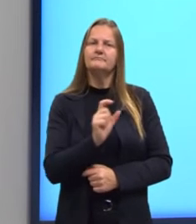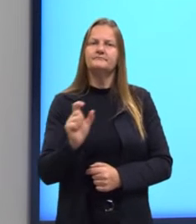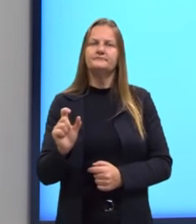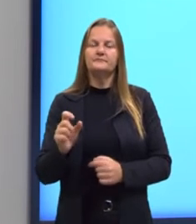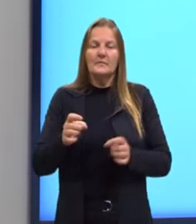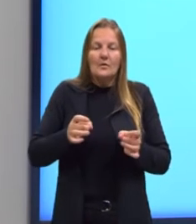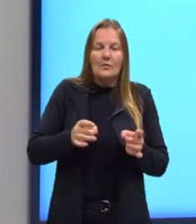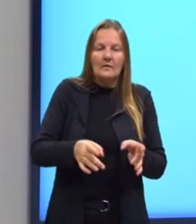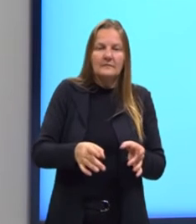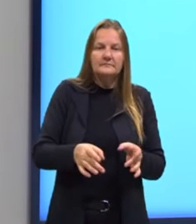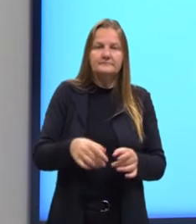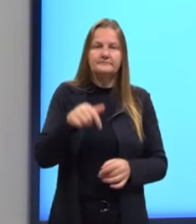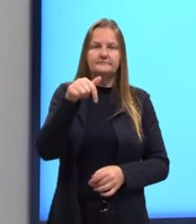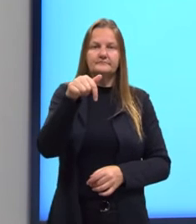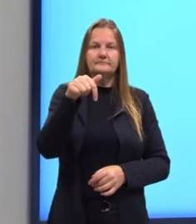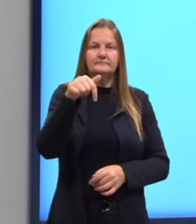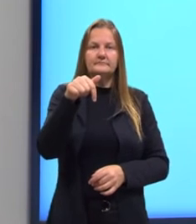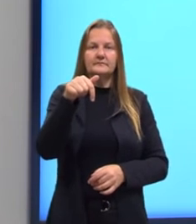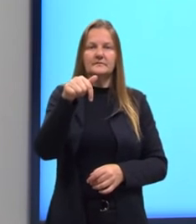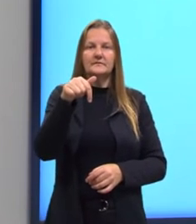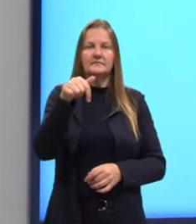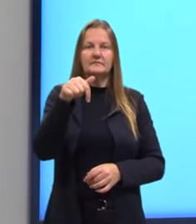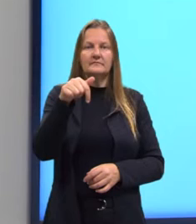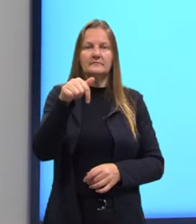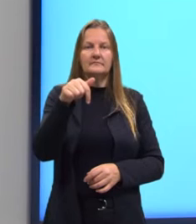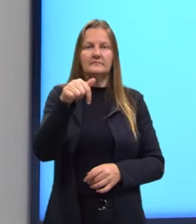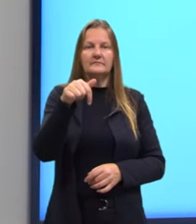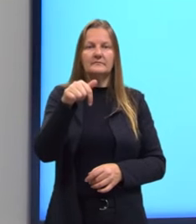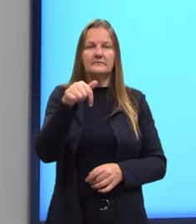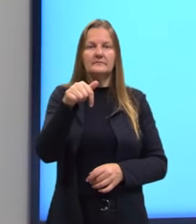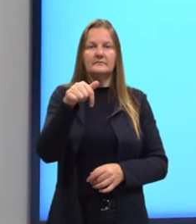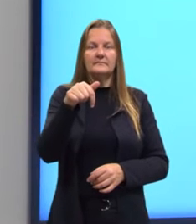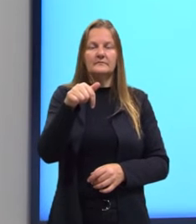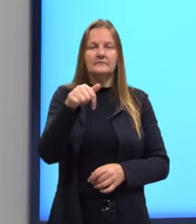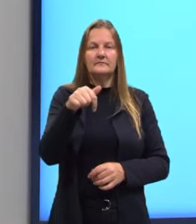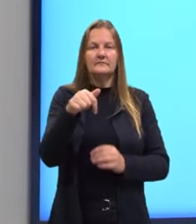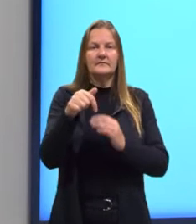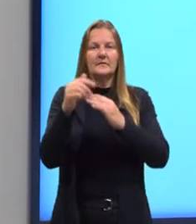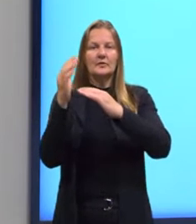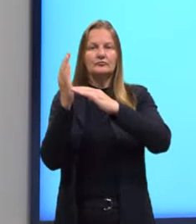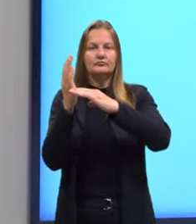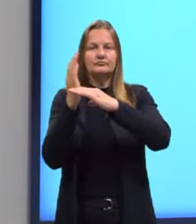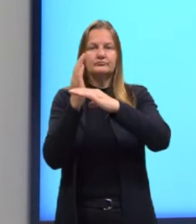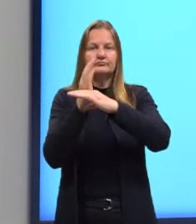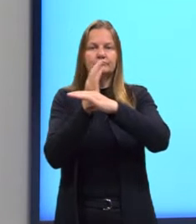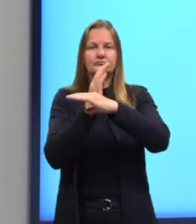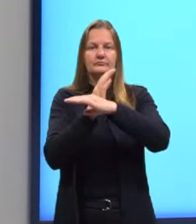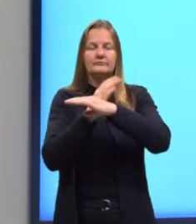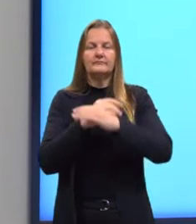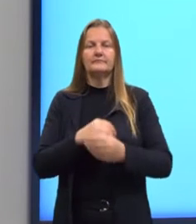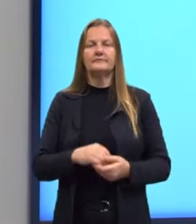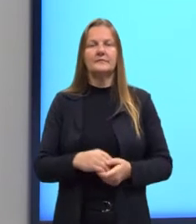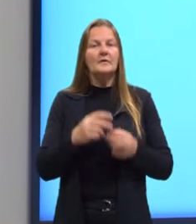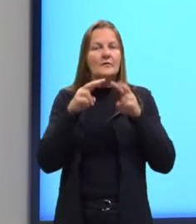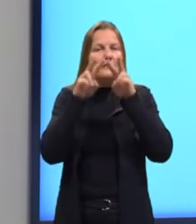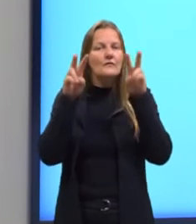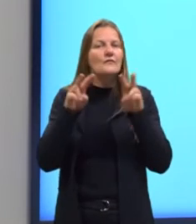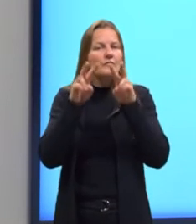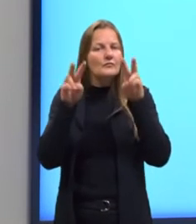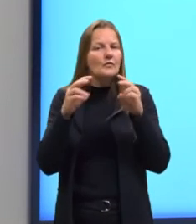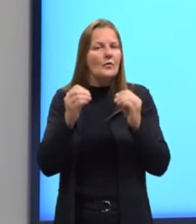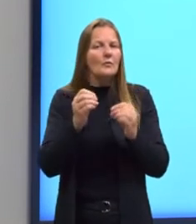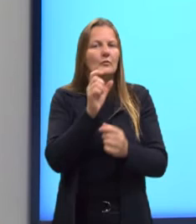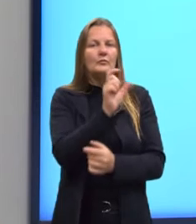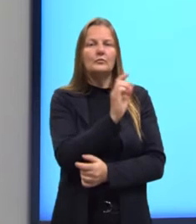o resto indica a posição que aquele termo vai chegar na sequência. Então, nós vamos verificar na